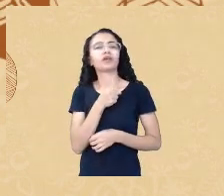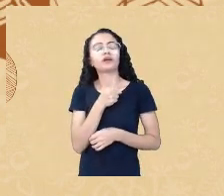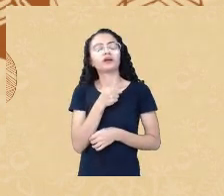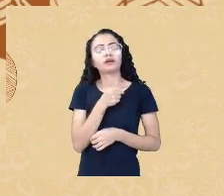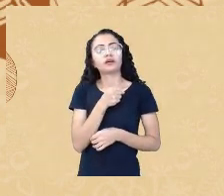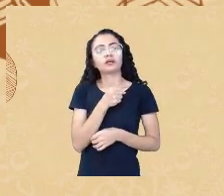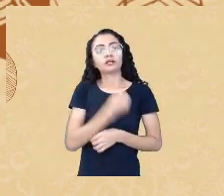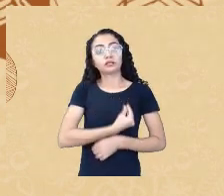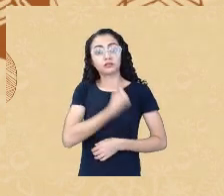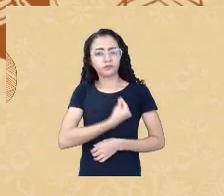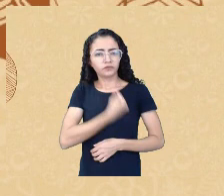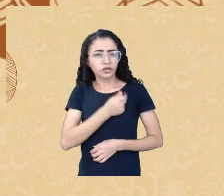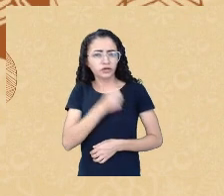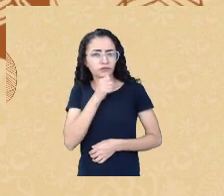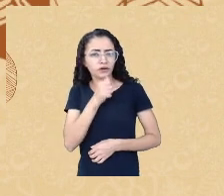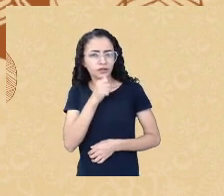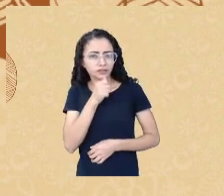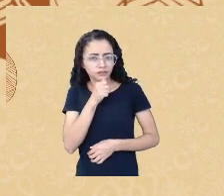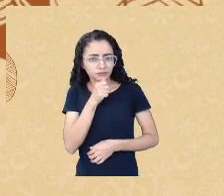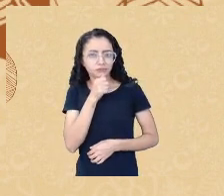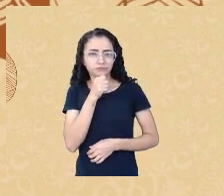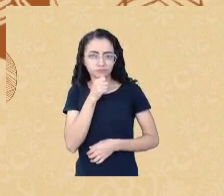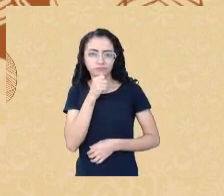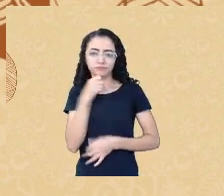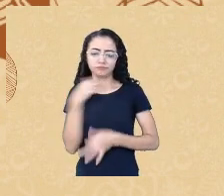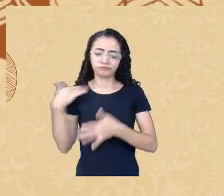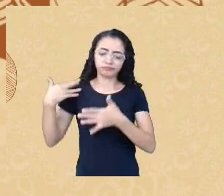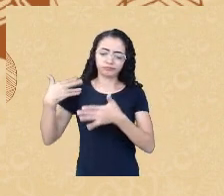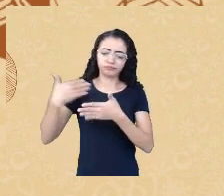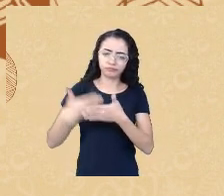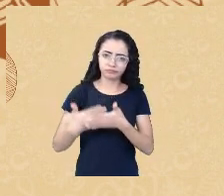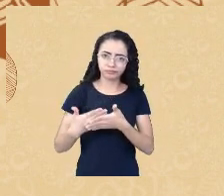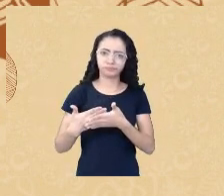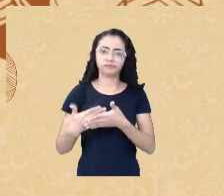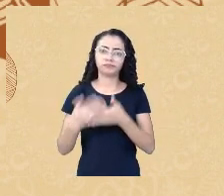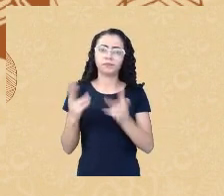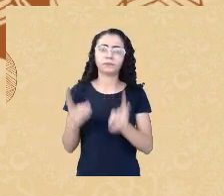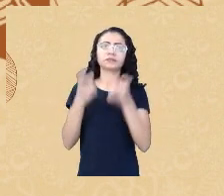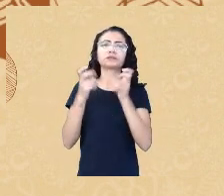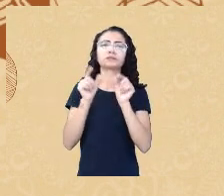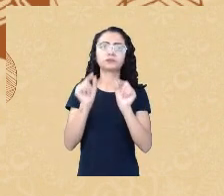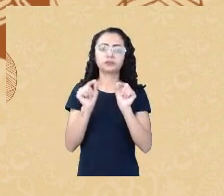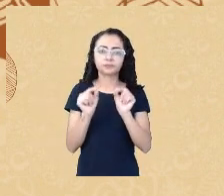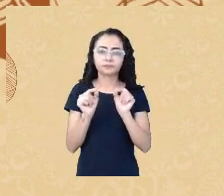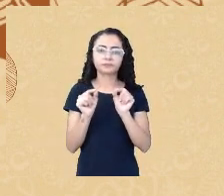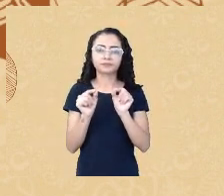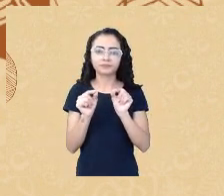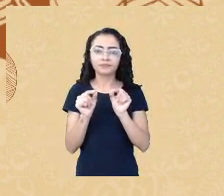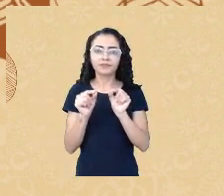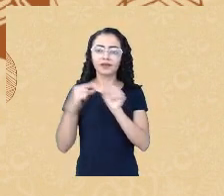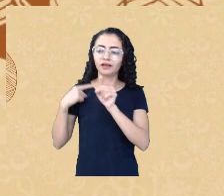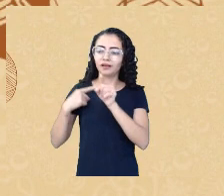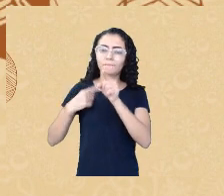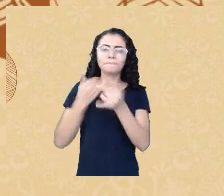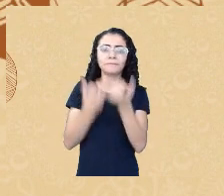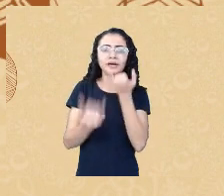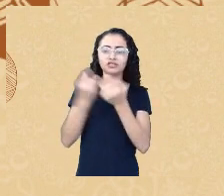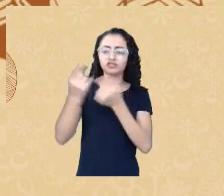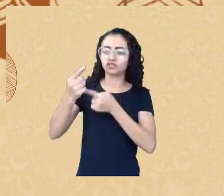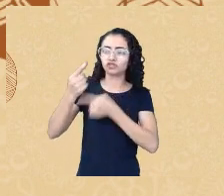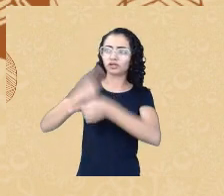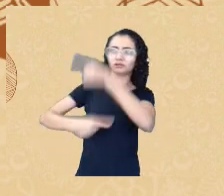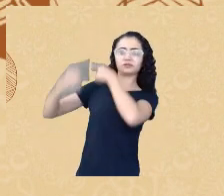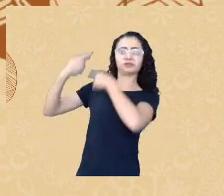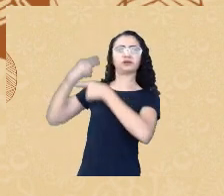a esse nível de idade quer dizer fica claro que é praticamente a geração passada tá certo? é muito próximo de